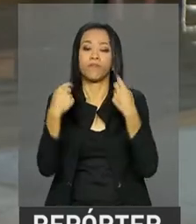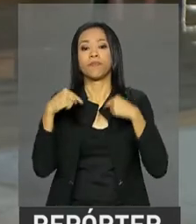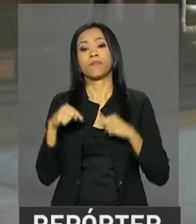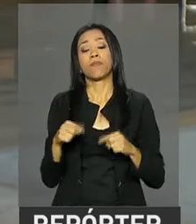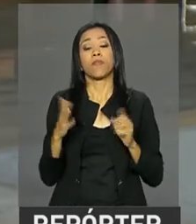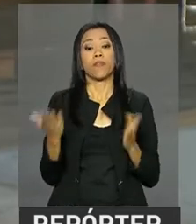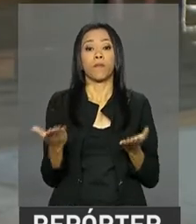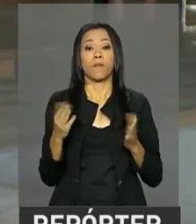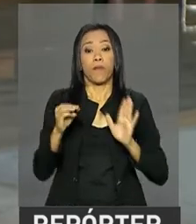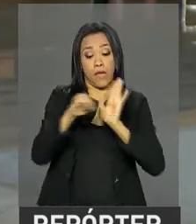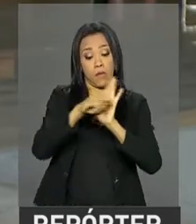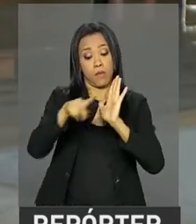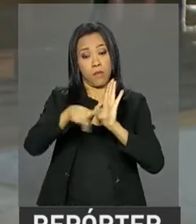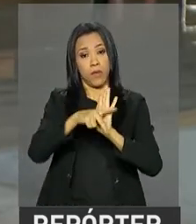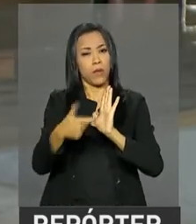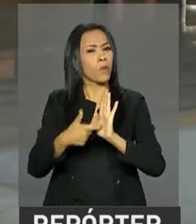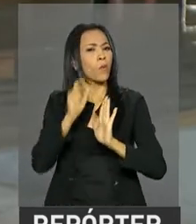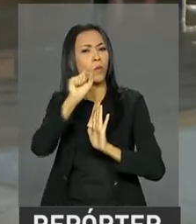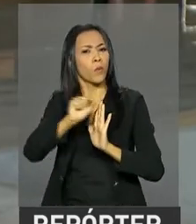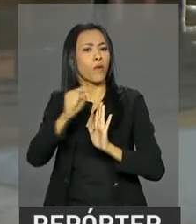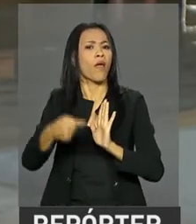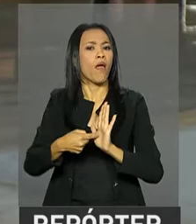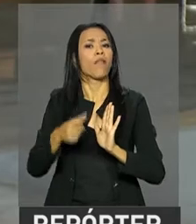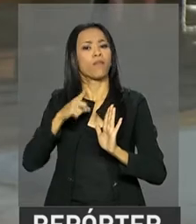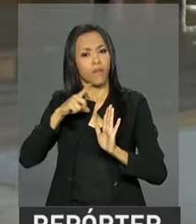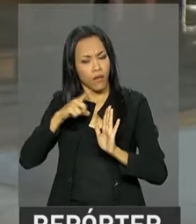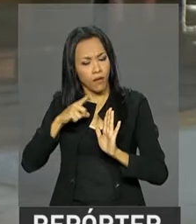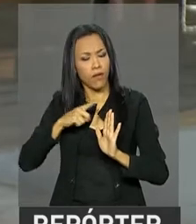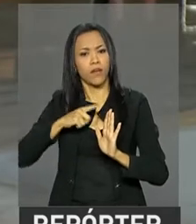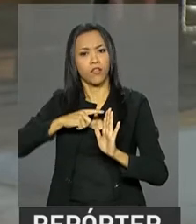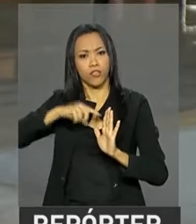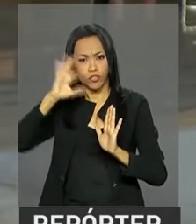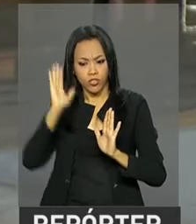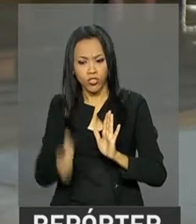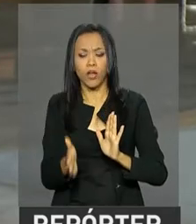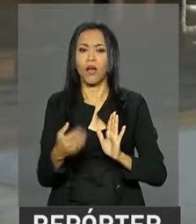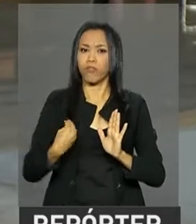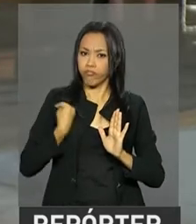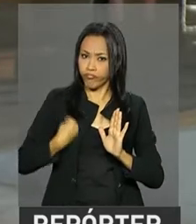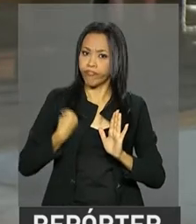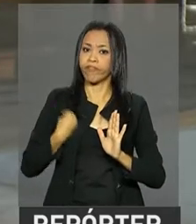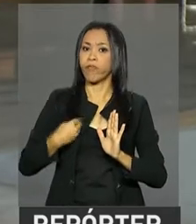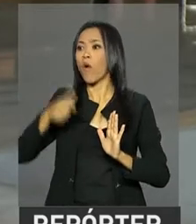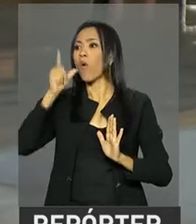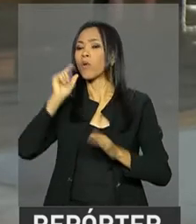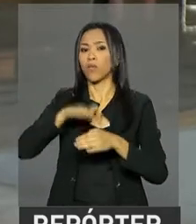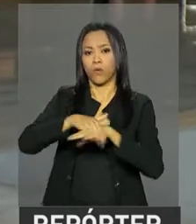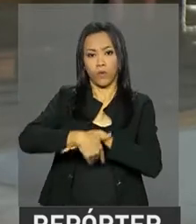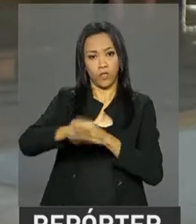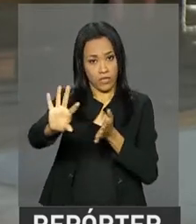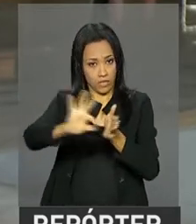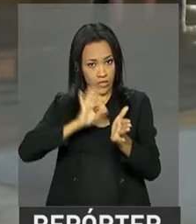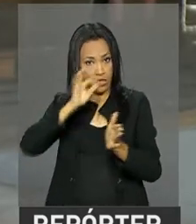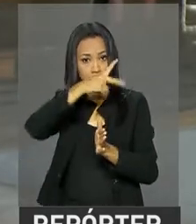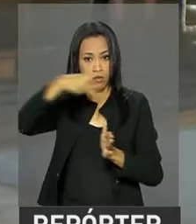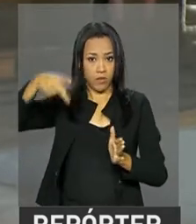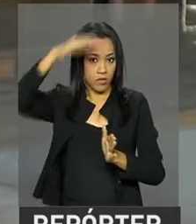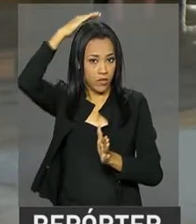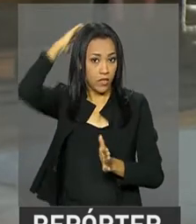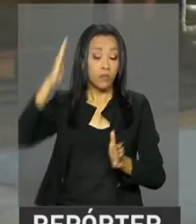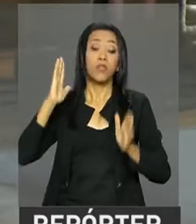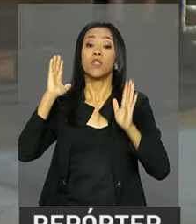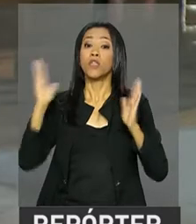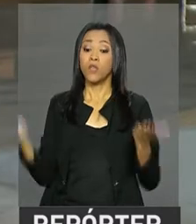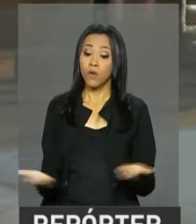uma medida provisória, ela já tem efeito imediato. Essa medida provisória foi assinada ontem à noite pelo presidente Michel Temer e publicada no